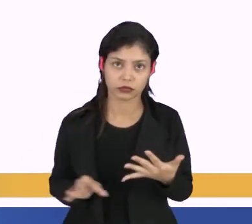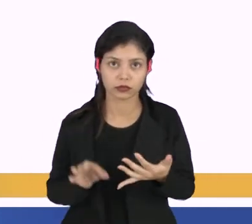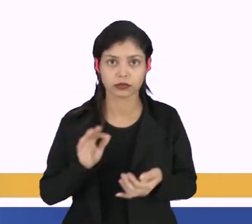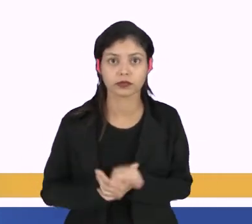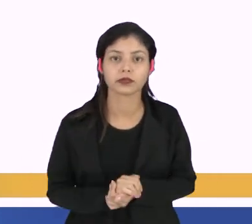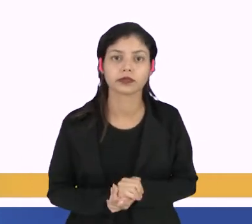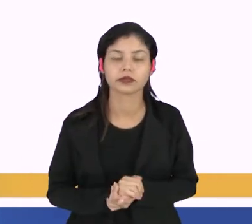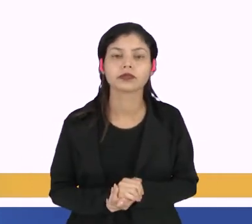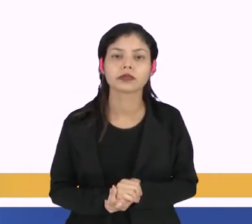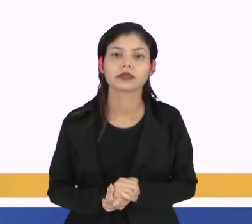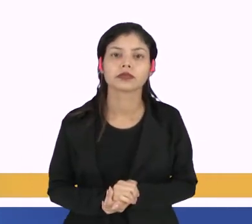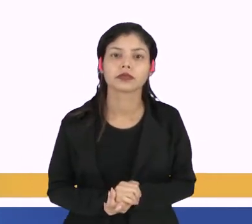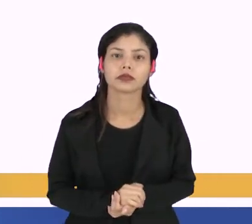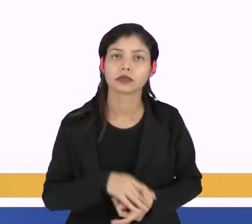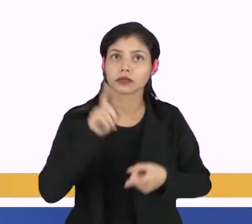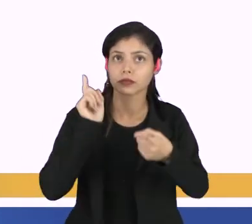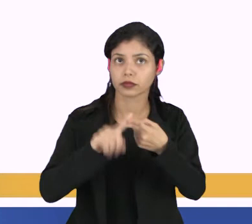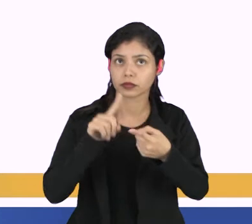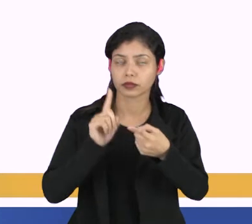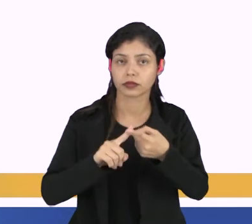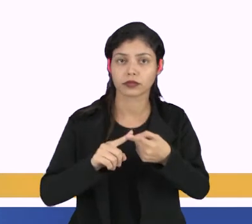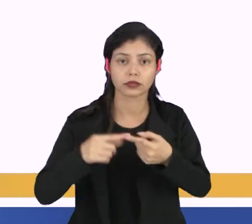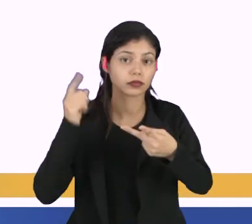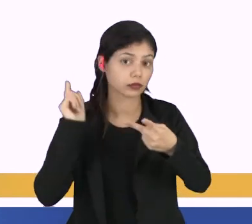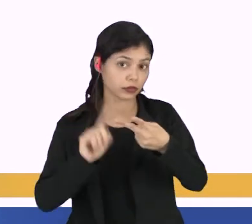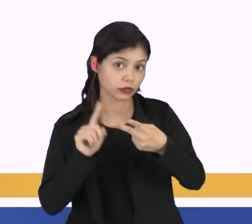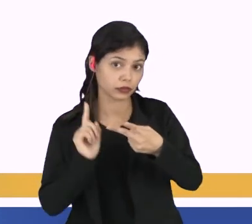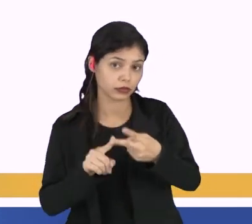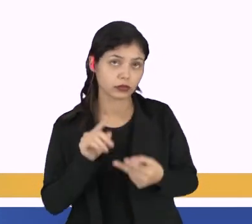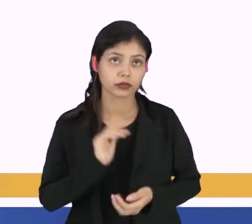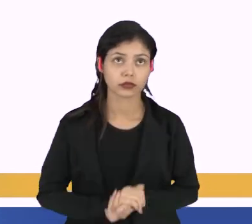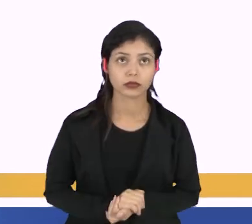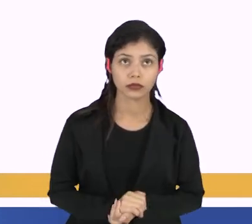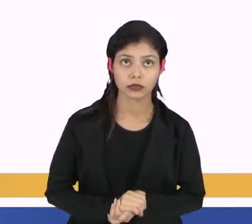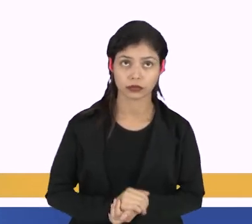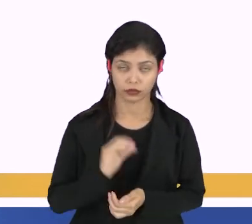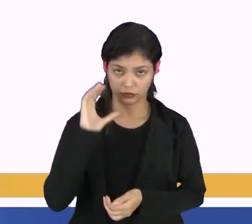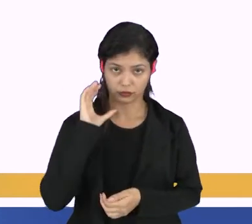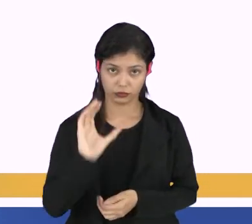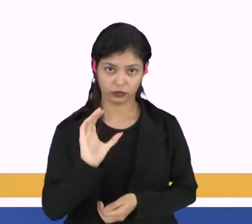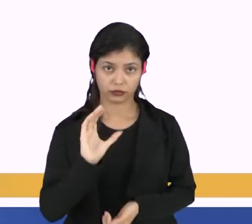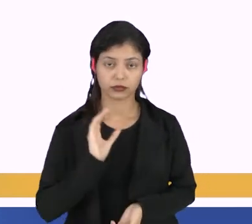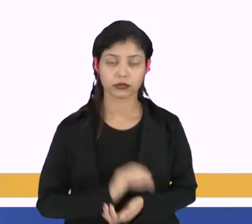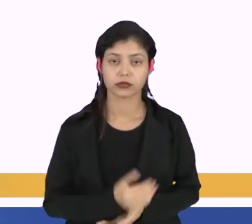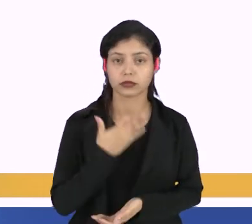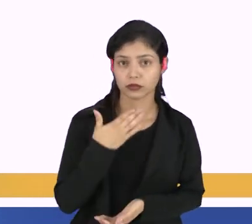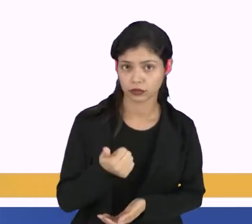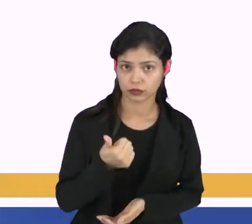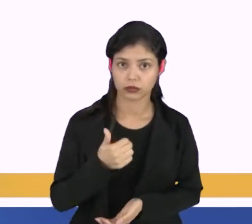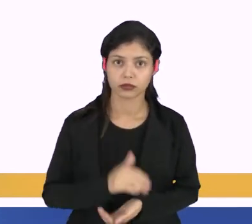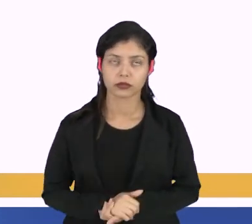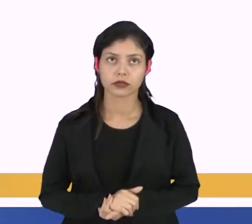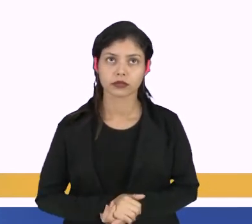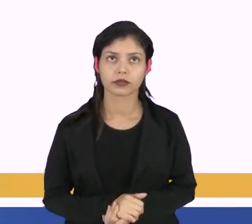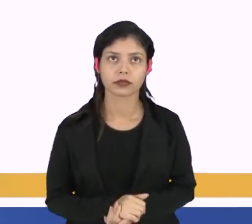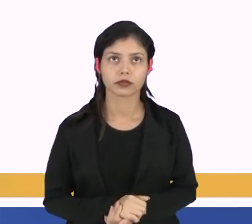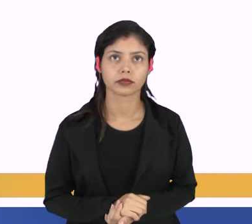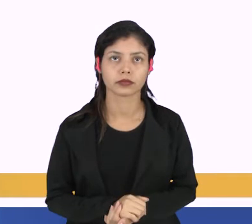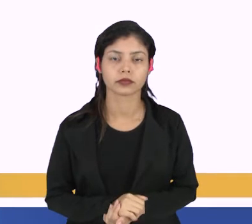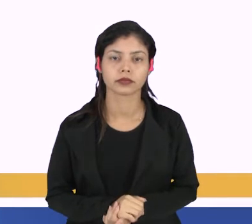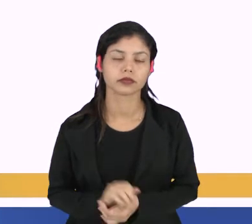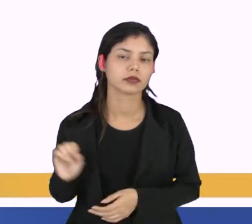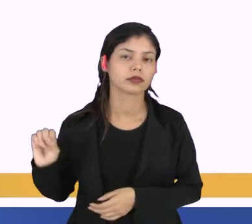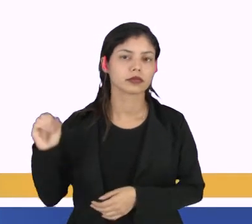da primeira linha, segunda coluna da matriz C. Tudo bem? Então nesse